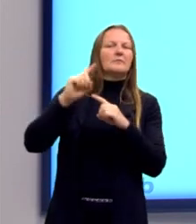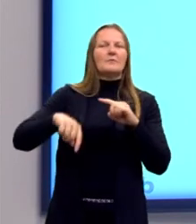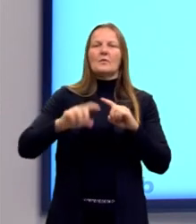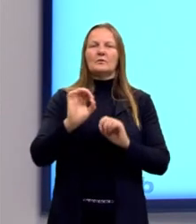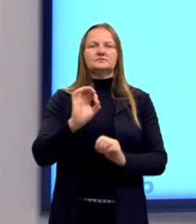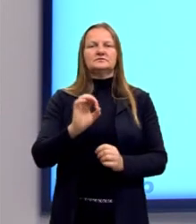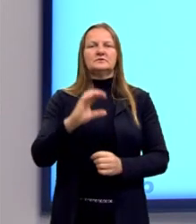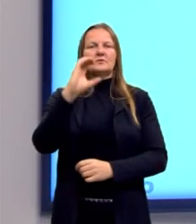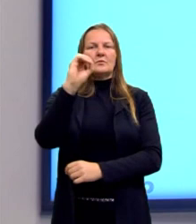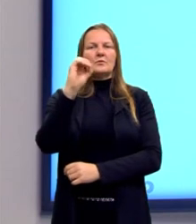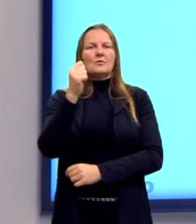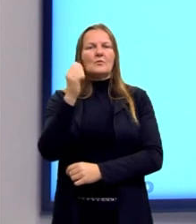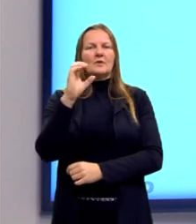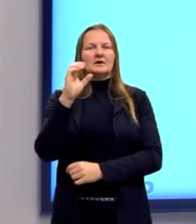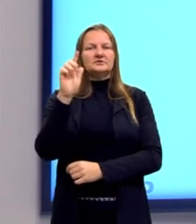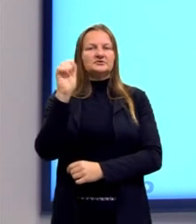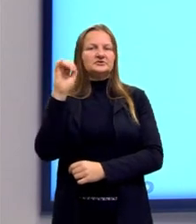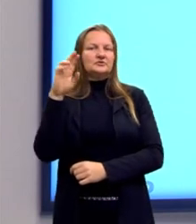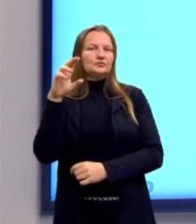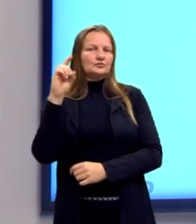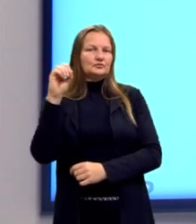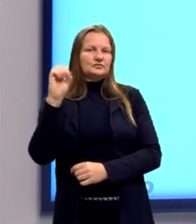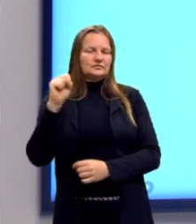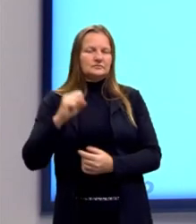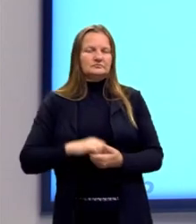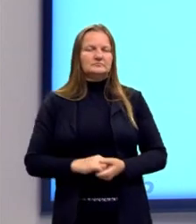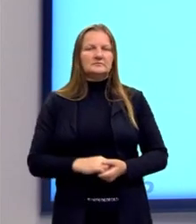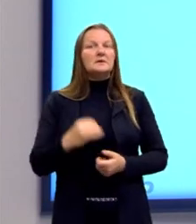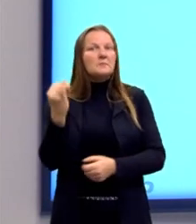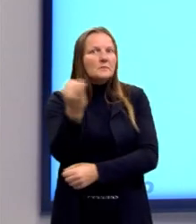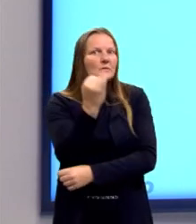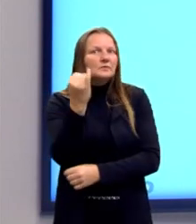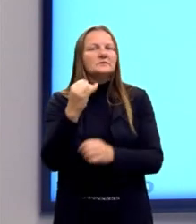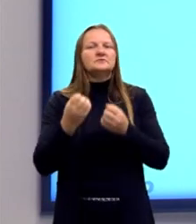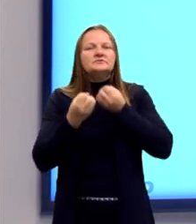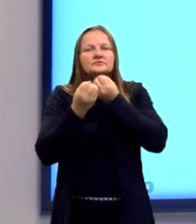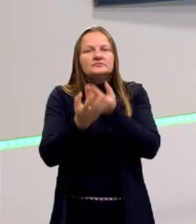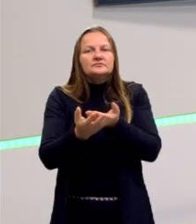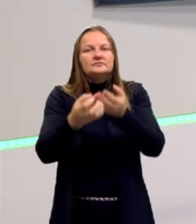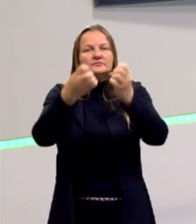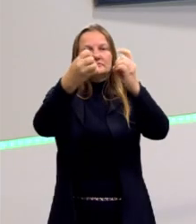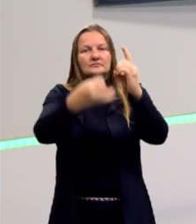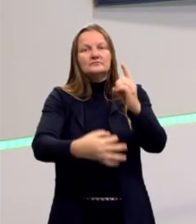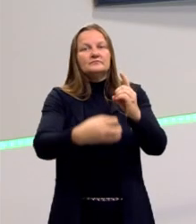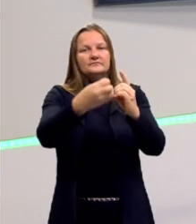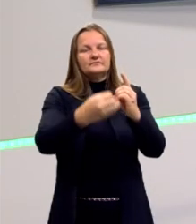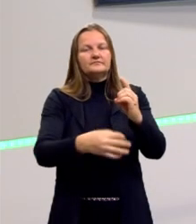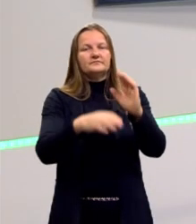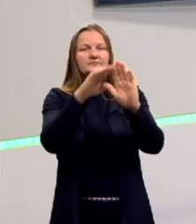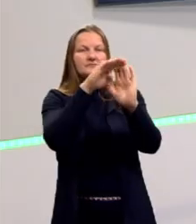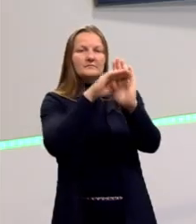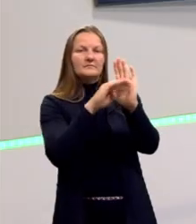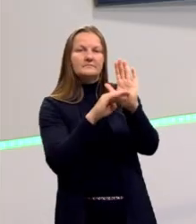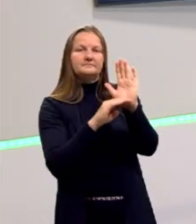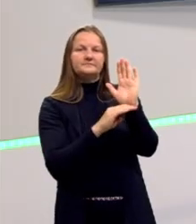coagidos a tomar decisões. Vejam só como é importante essa declaração e essas cláusulas.